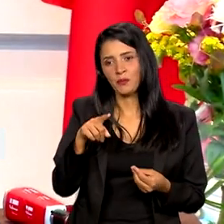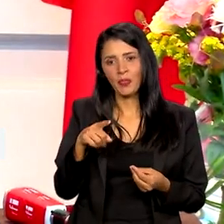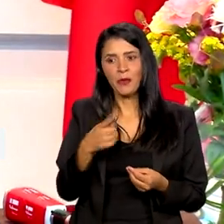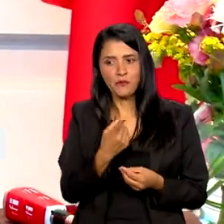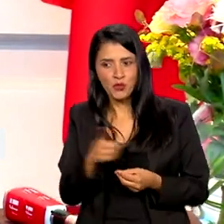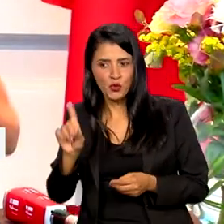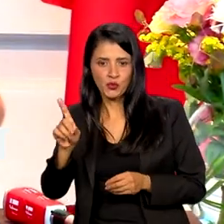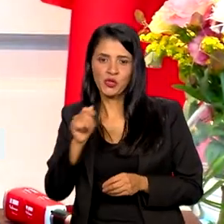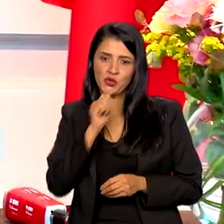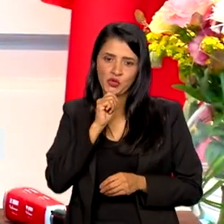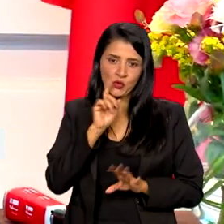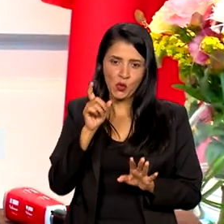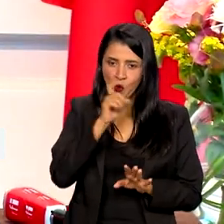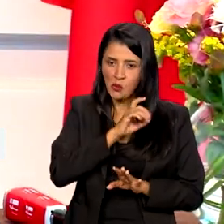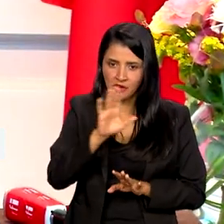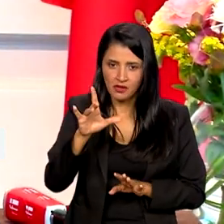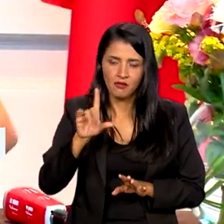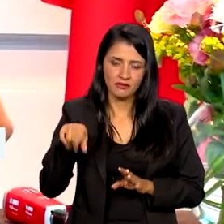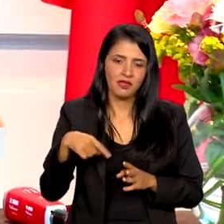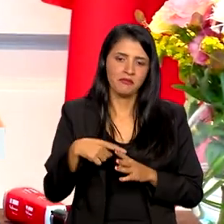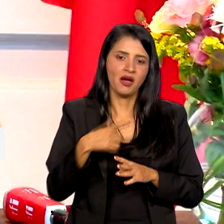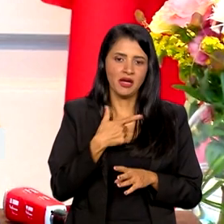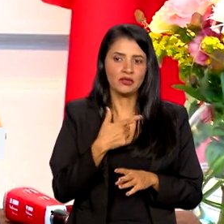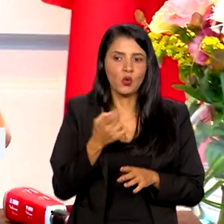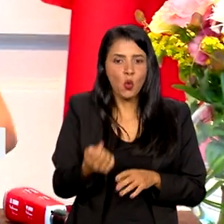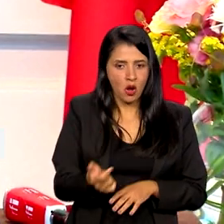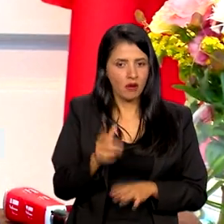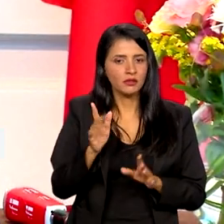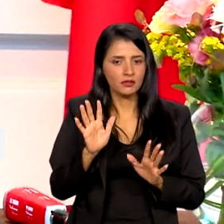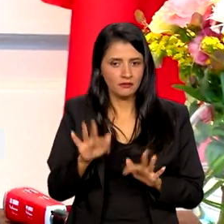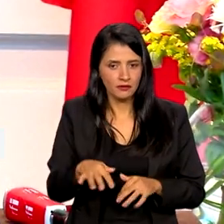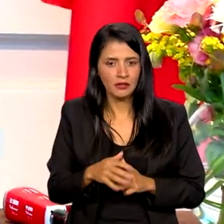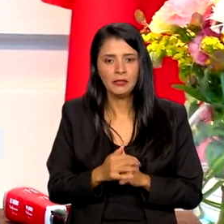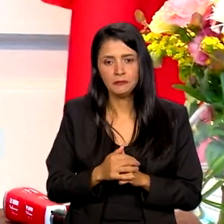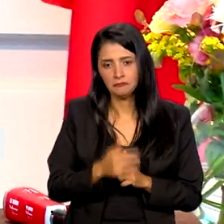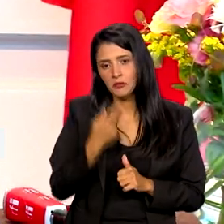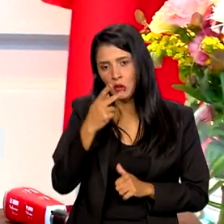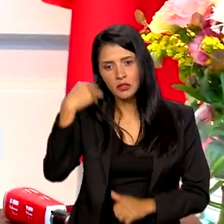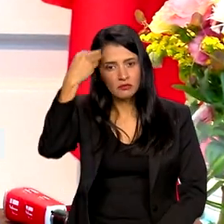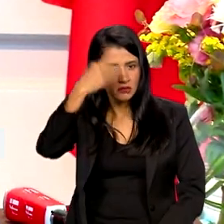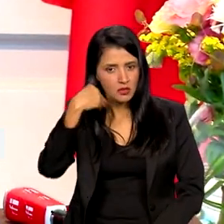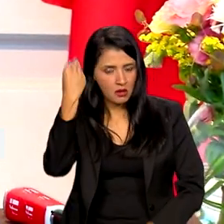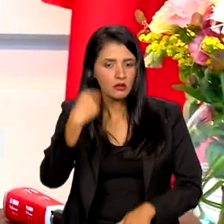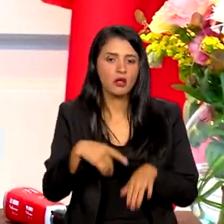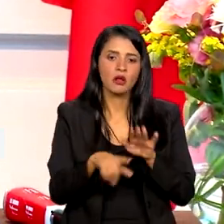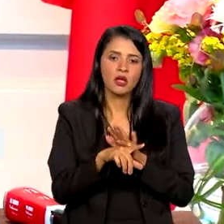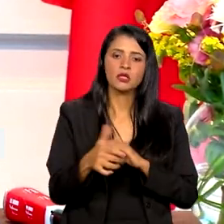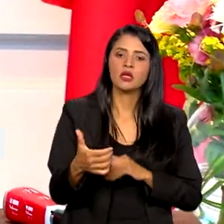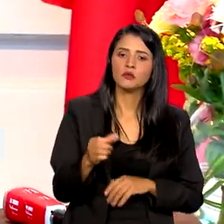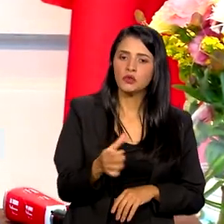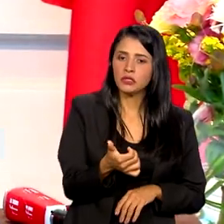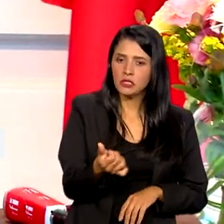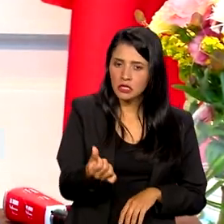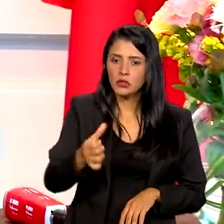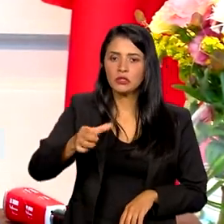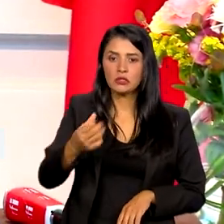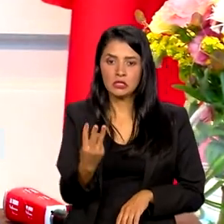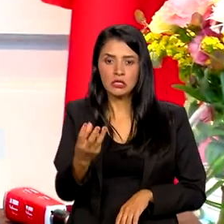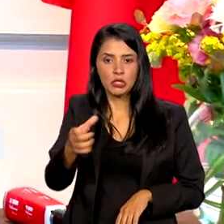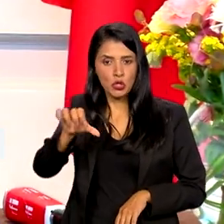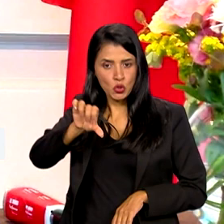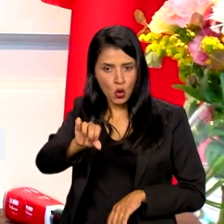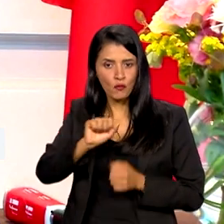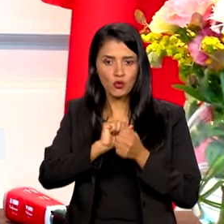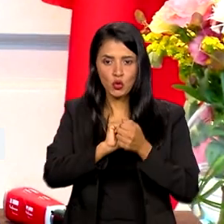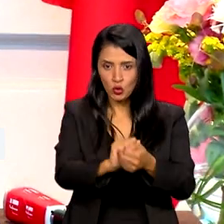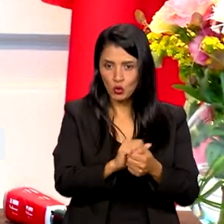não é por último ainda, desculpa. E um dos últimos pontos, nós falamos da experiência da Lei 10.639, que a gente está, junto com